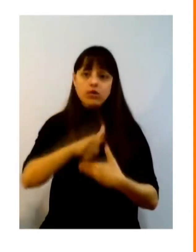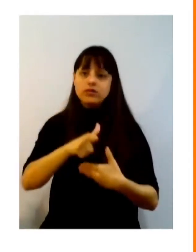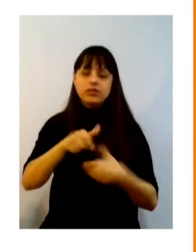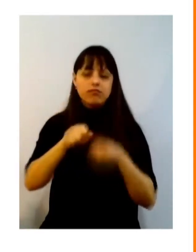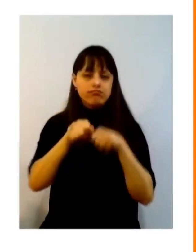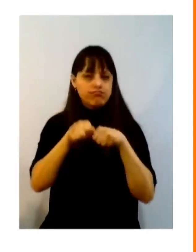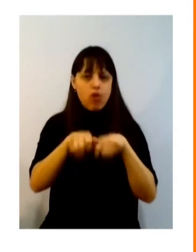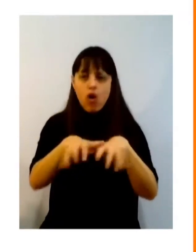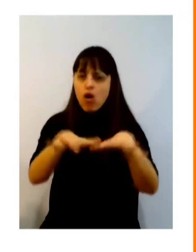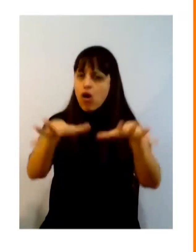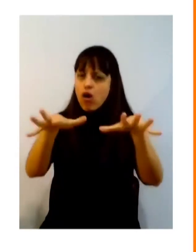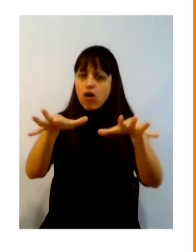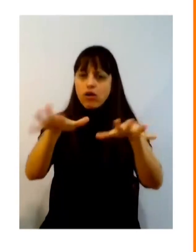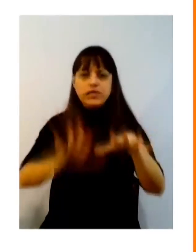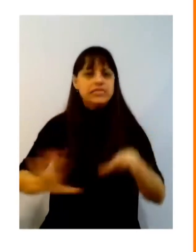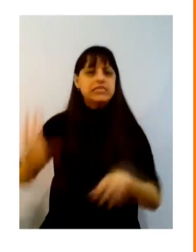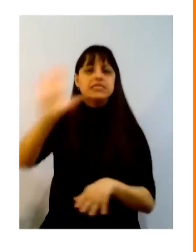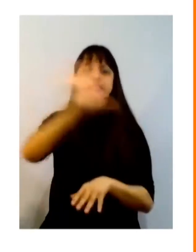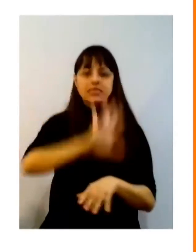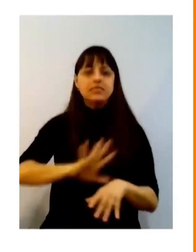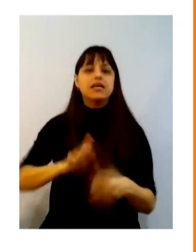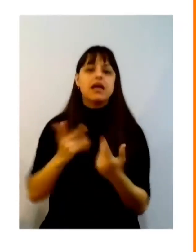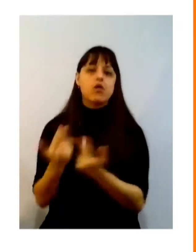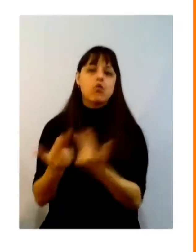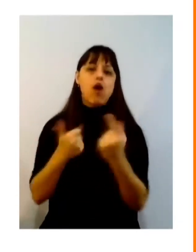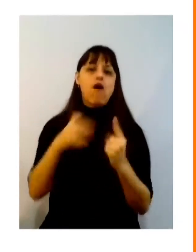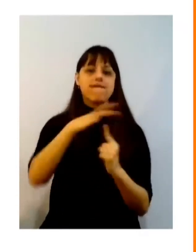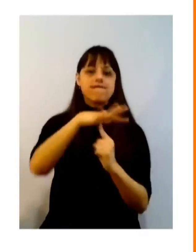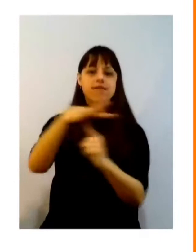acho que a maior recompensa de todo o trabalho